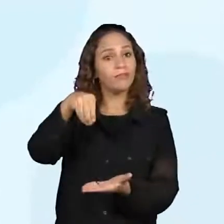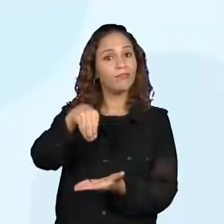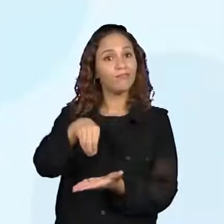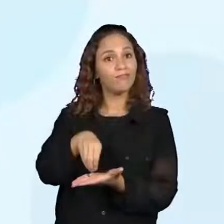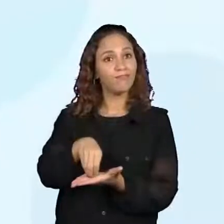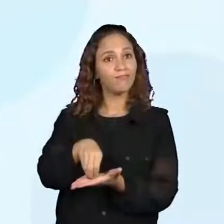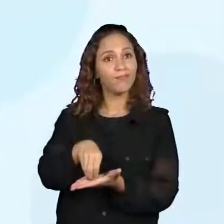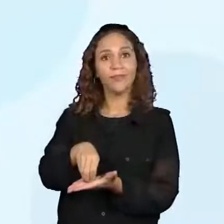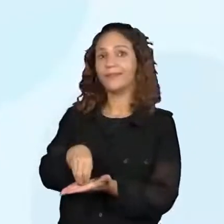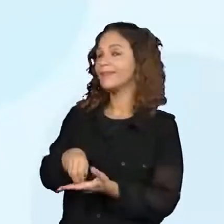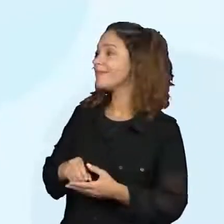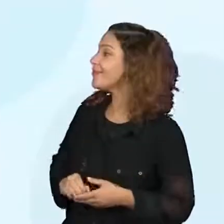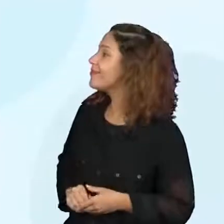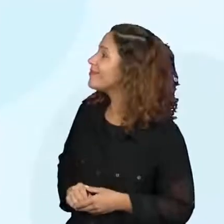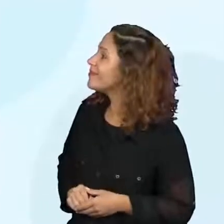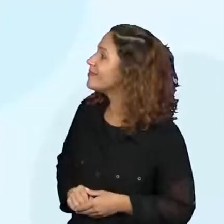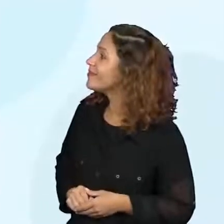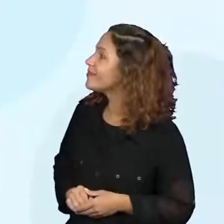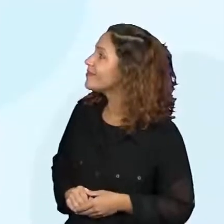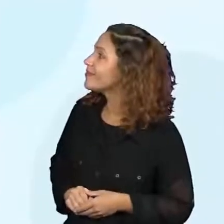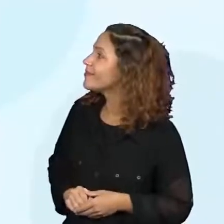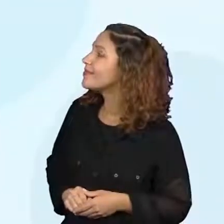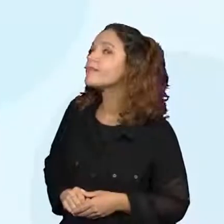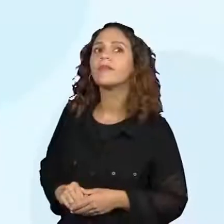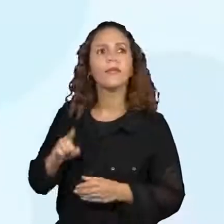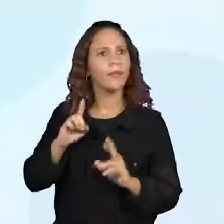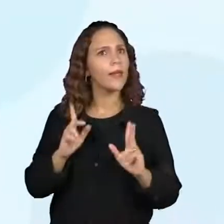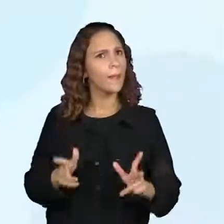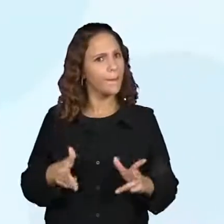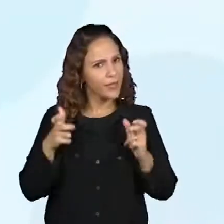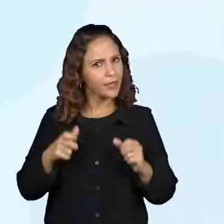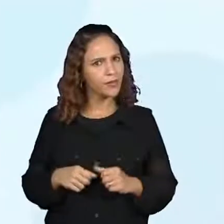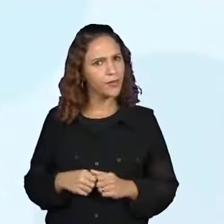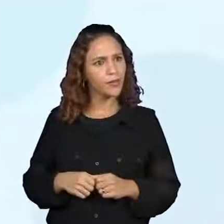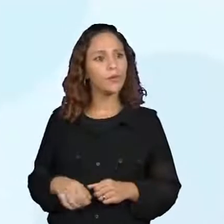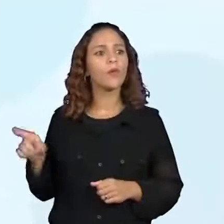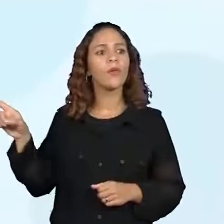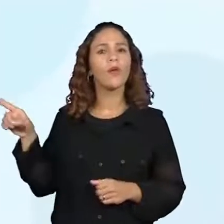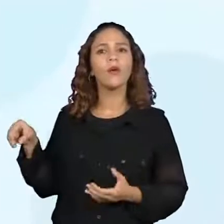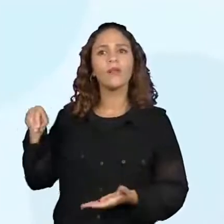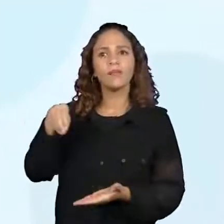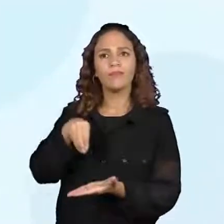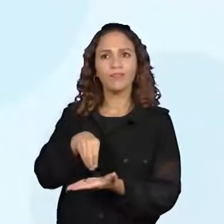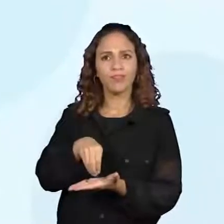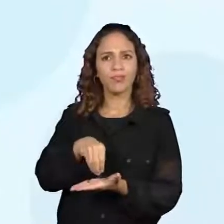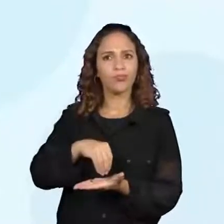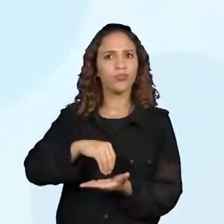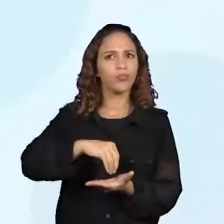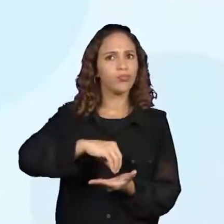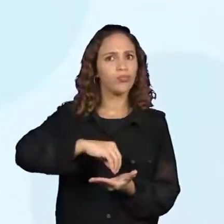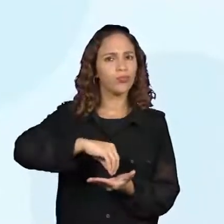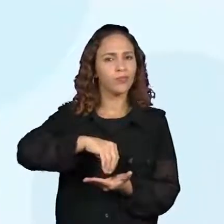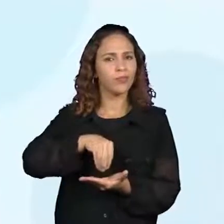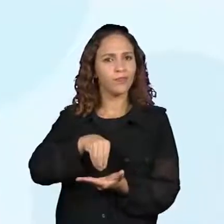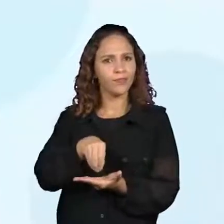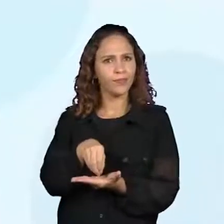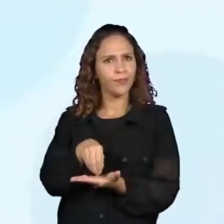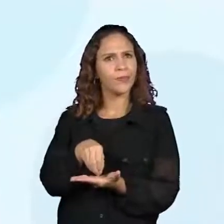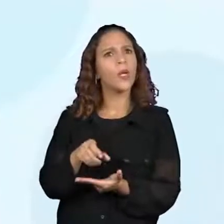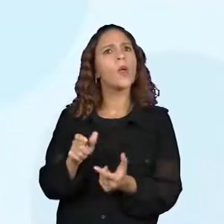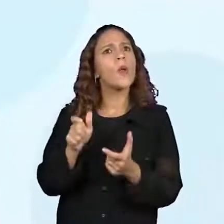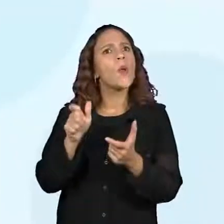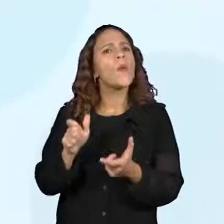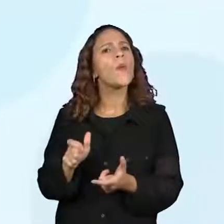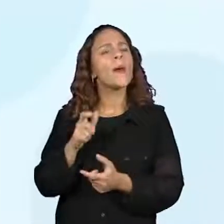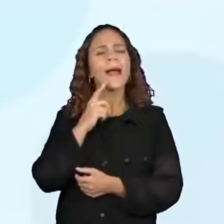maquete, hein, Pro? Você percebeu? É uma maquete, é um lugar aí, mas